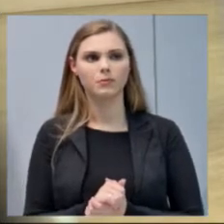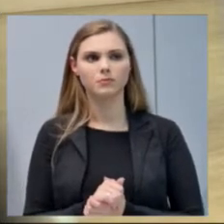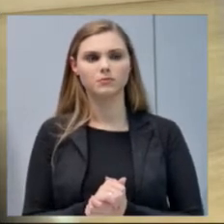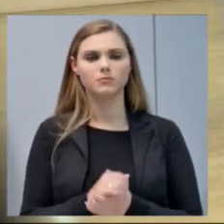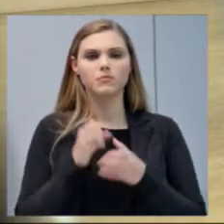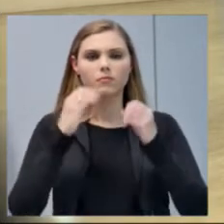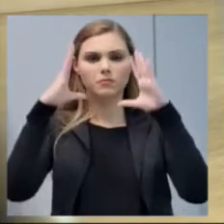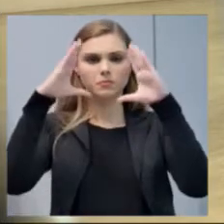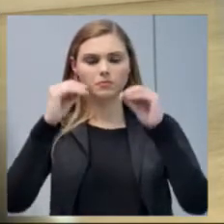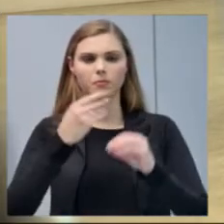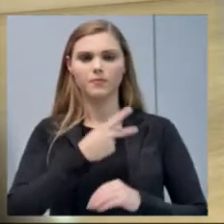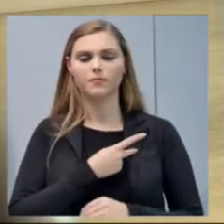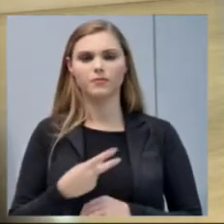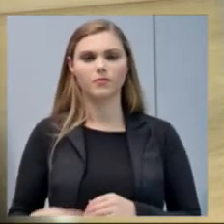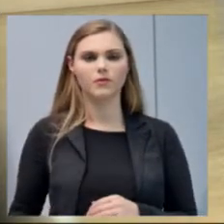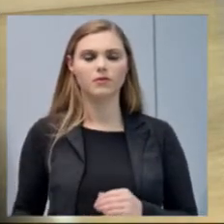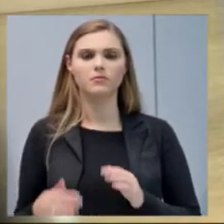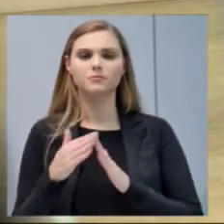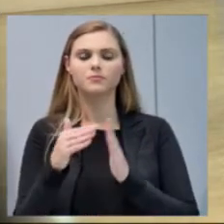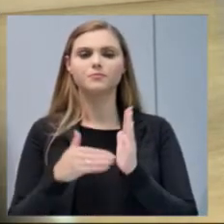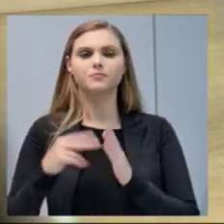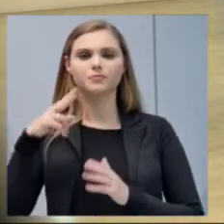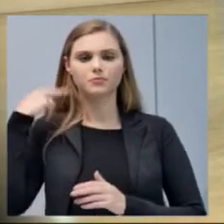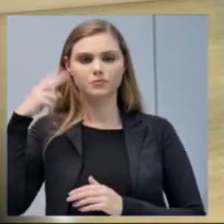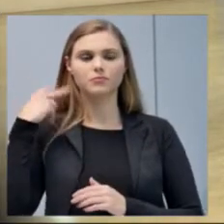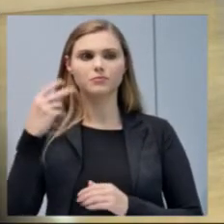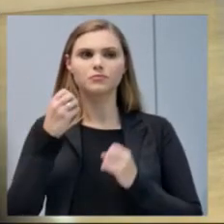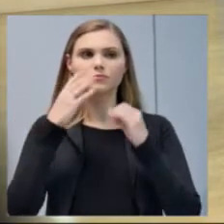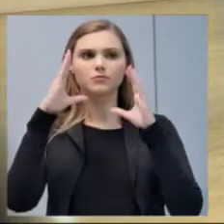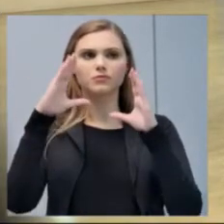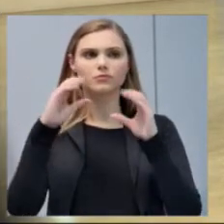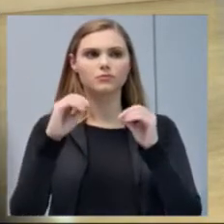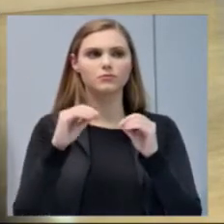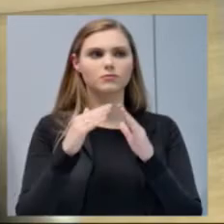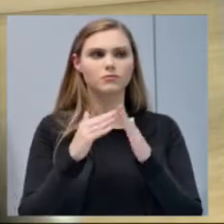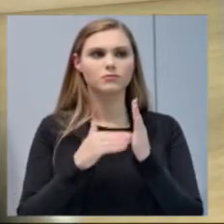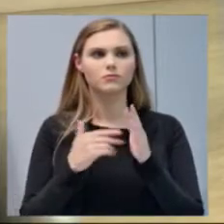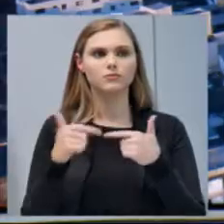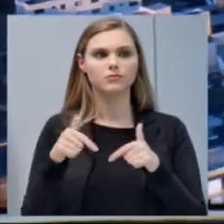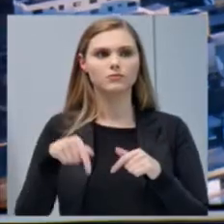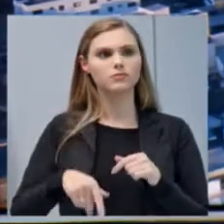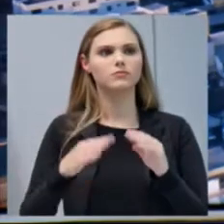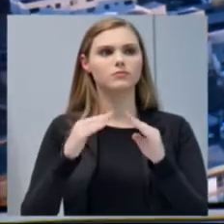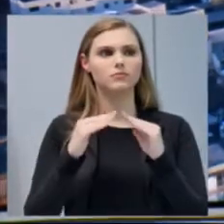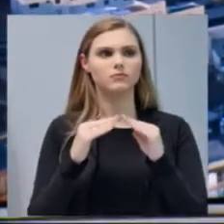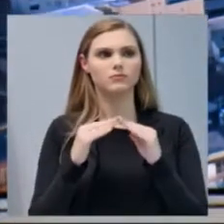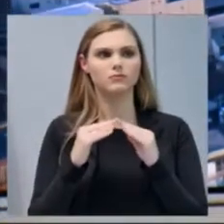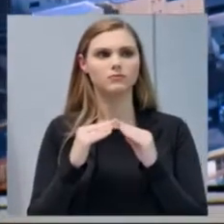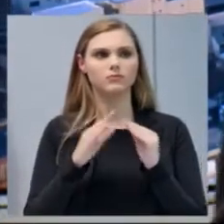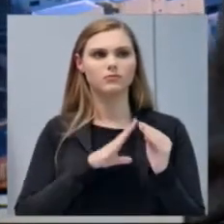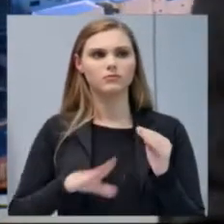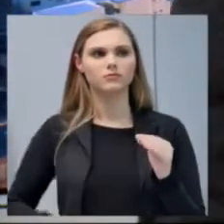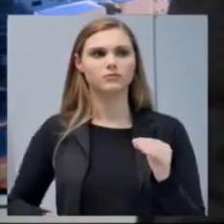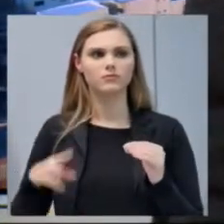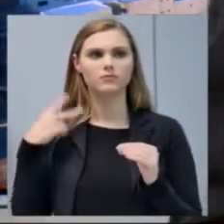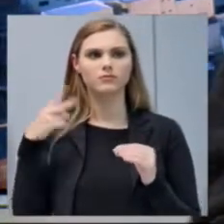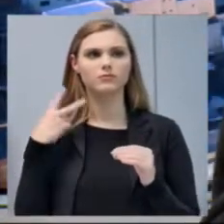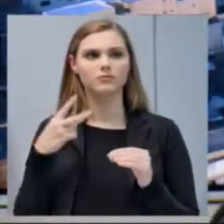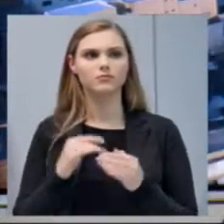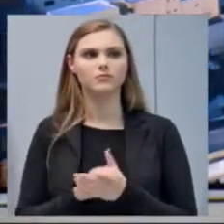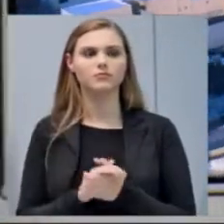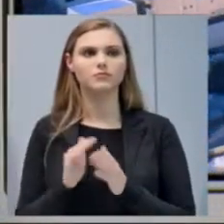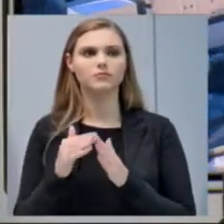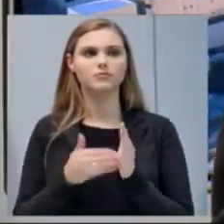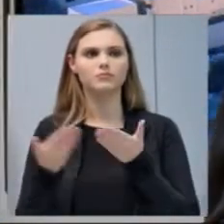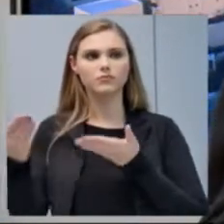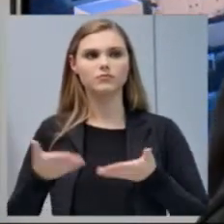Boa noite, senhor presidente. Boa noite a todos os senhores vereadores. Boa noite a todos os funcionários desta casa, aos visitantes que vêm nos assistir na noite de hoje, a todos